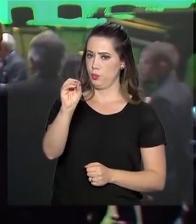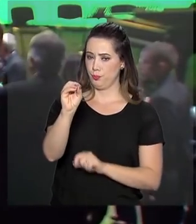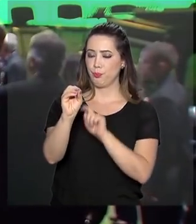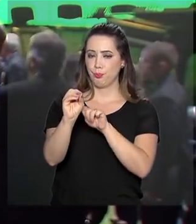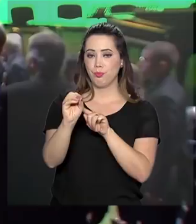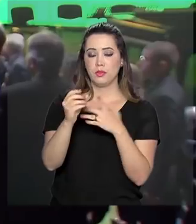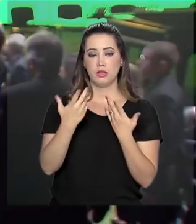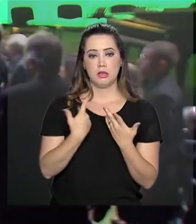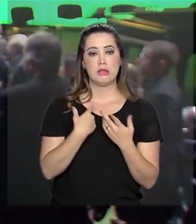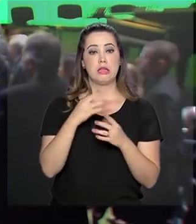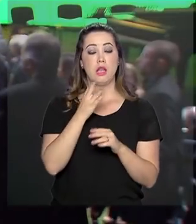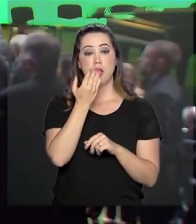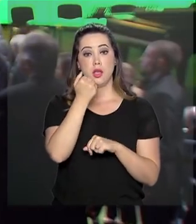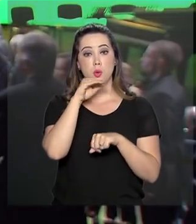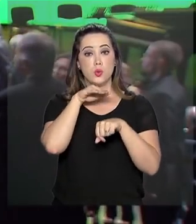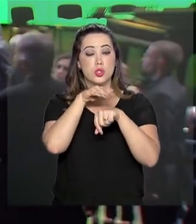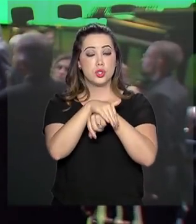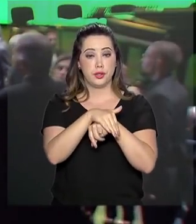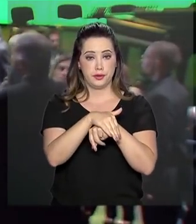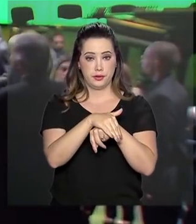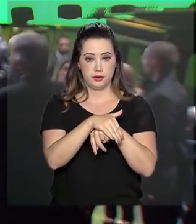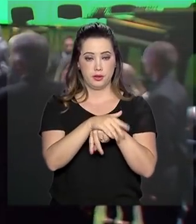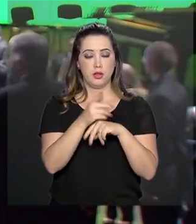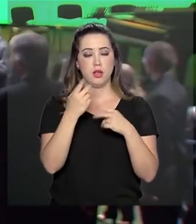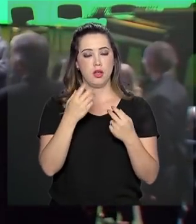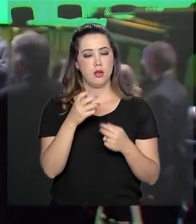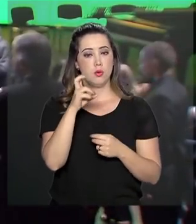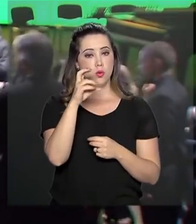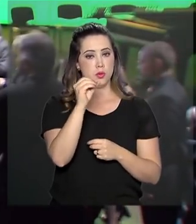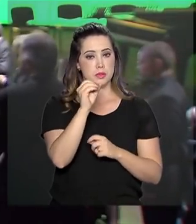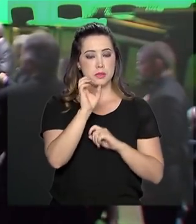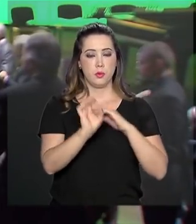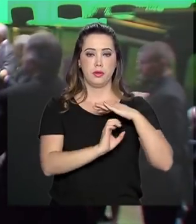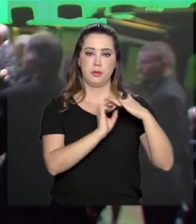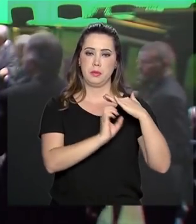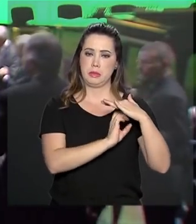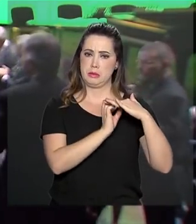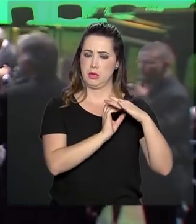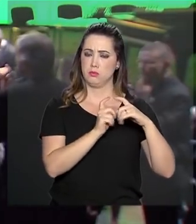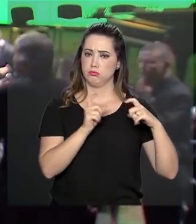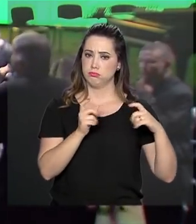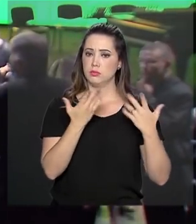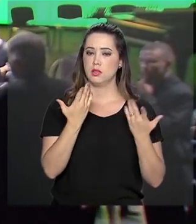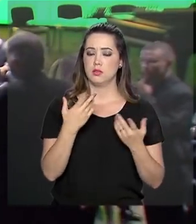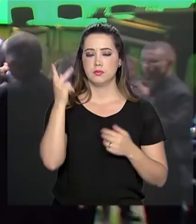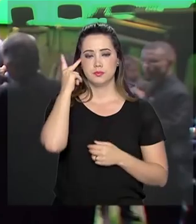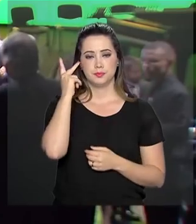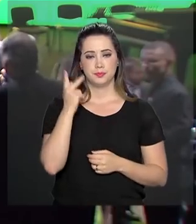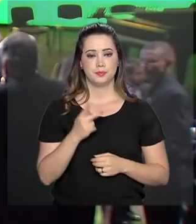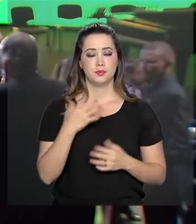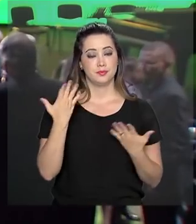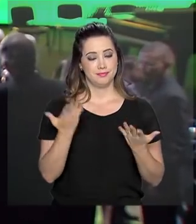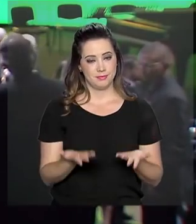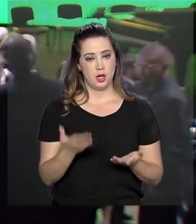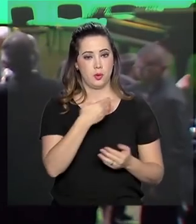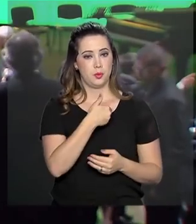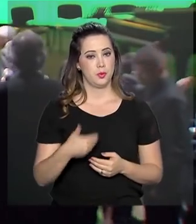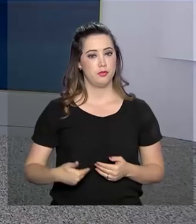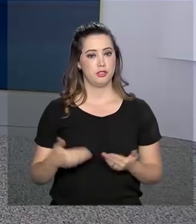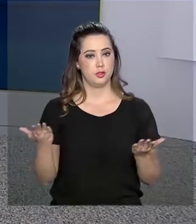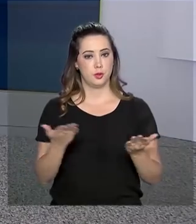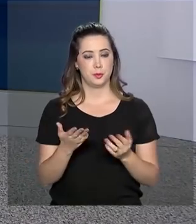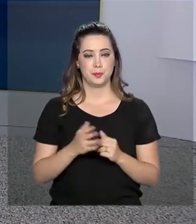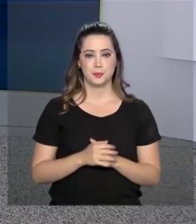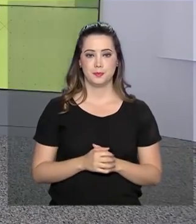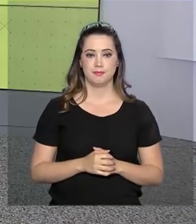do presidente da Fiesp, Paulo Skaff, com 50 empresários. De São Paulo, Ricardo Ferraz para o Governo Agora.